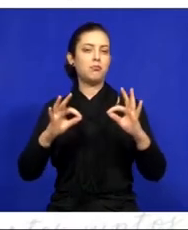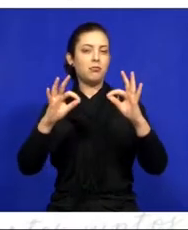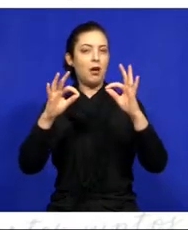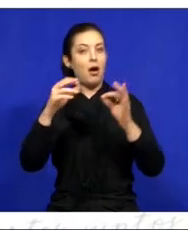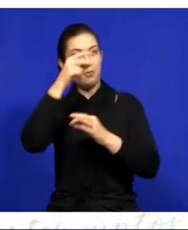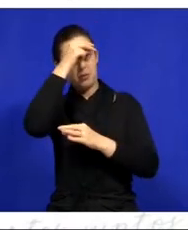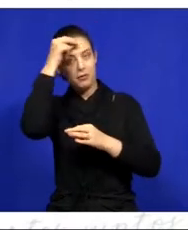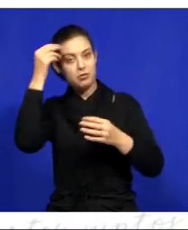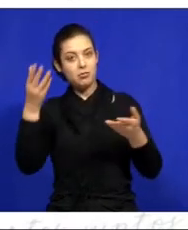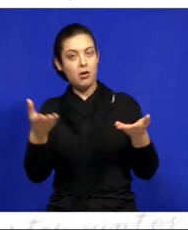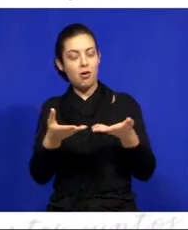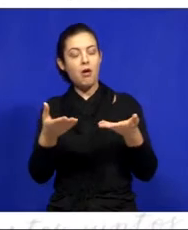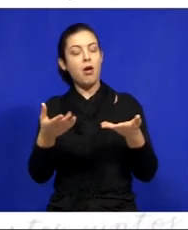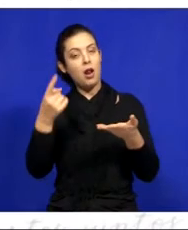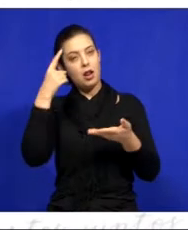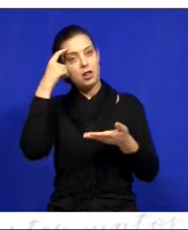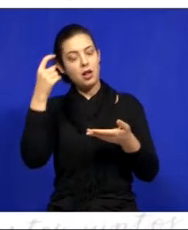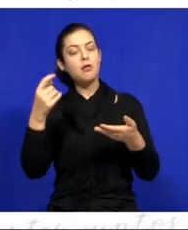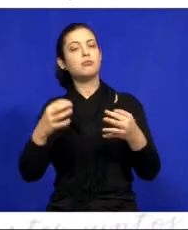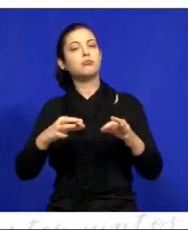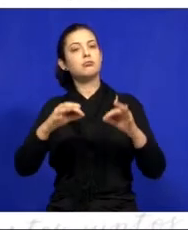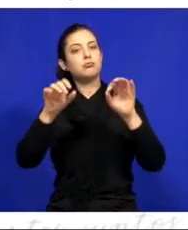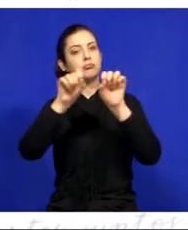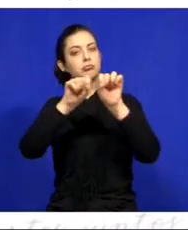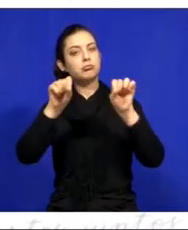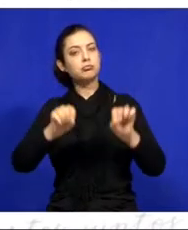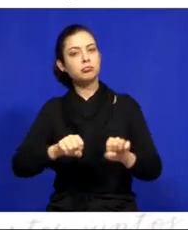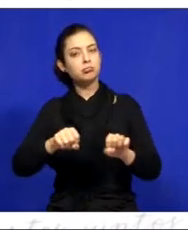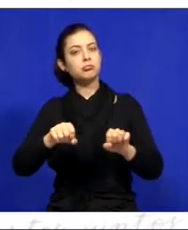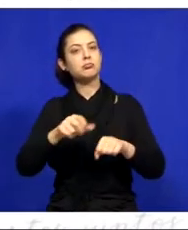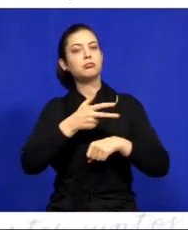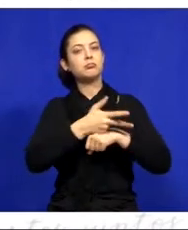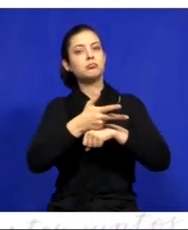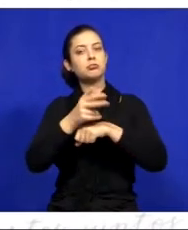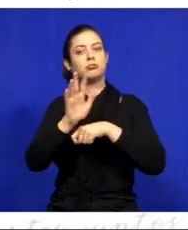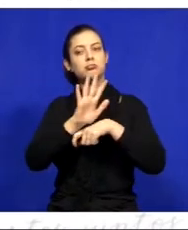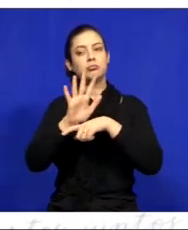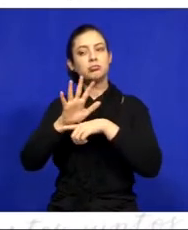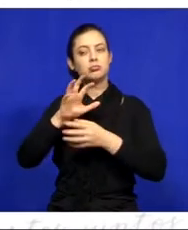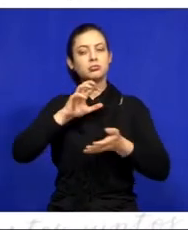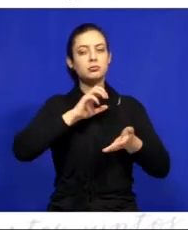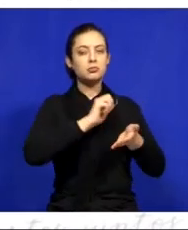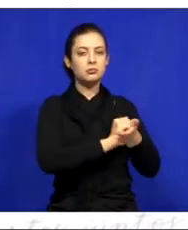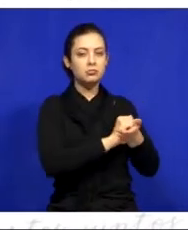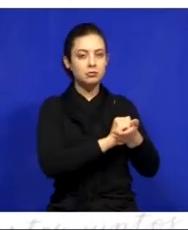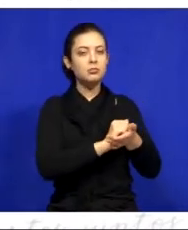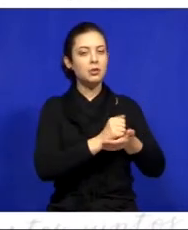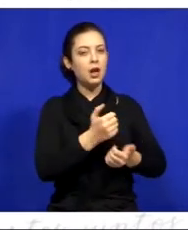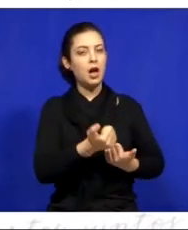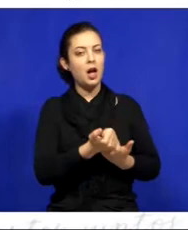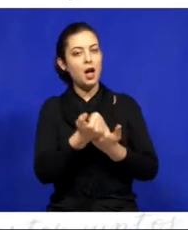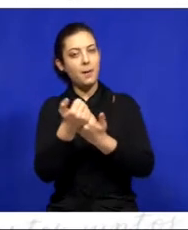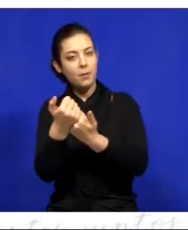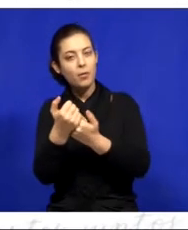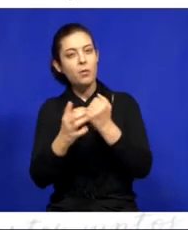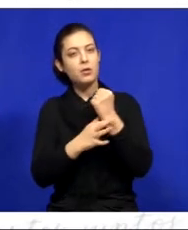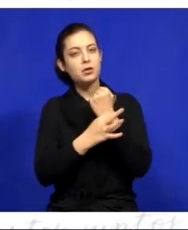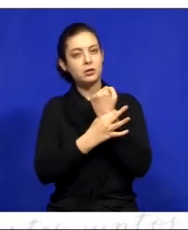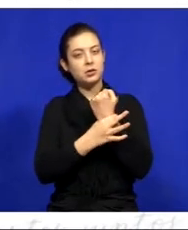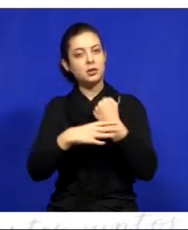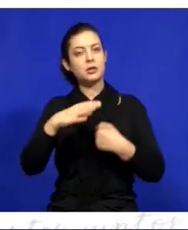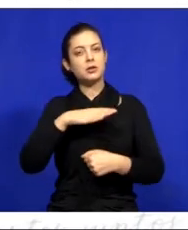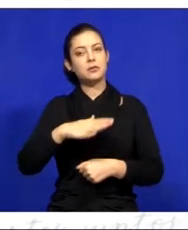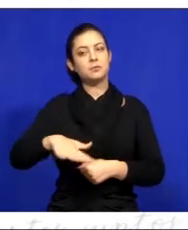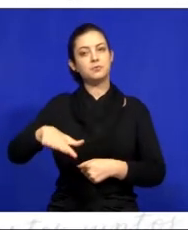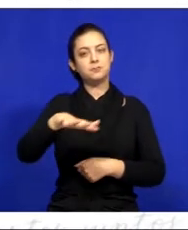esse sistema de vídeo monitoramento que visa auxiliar na segurança da